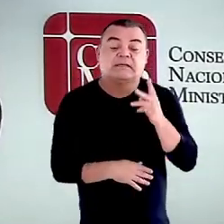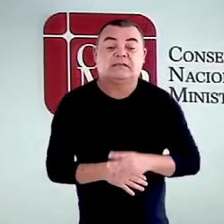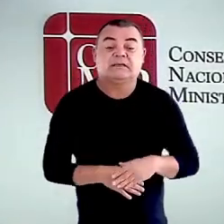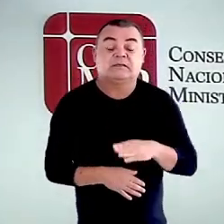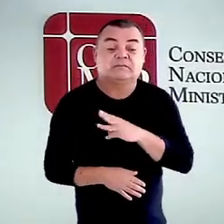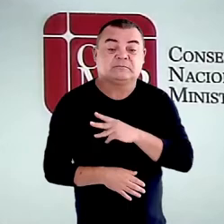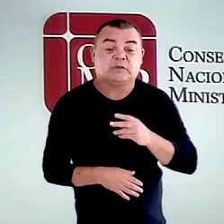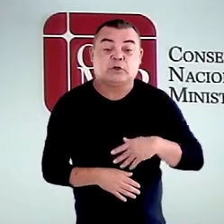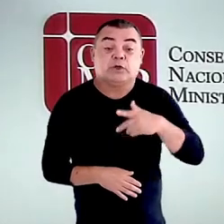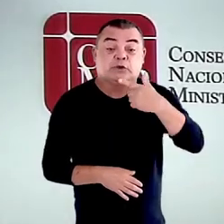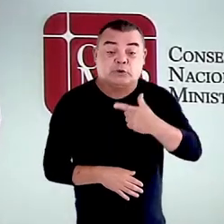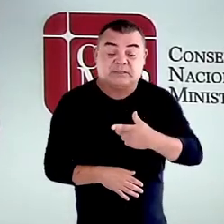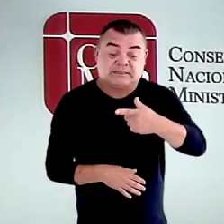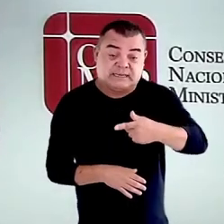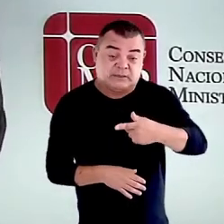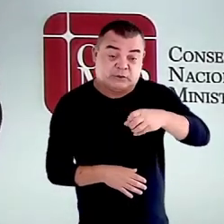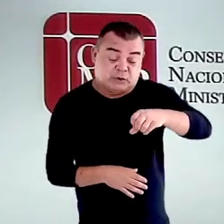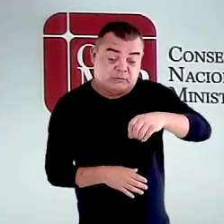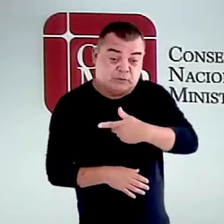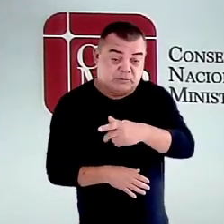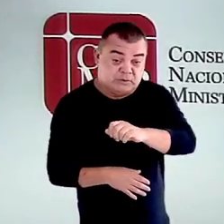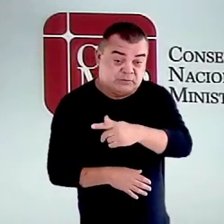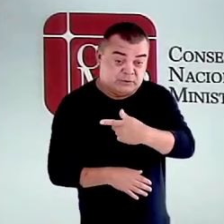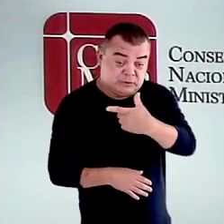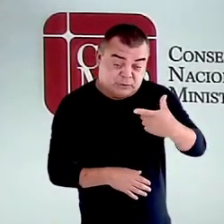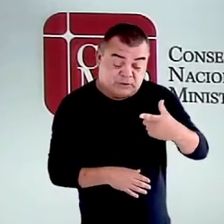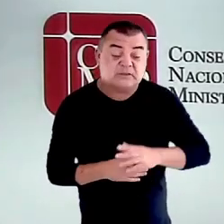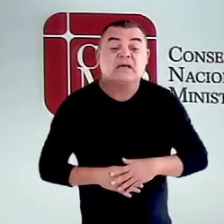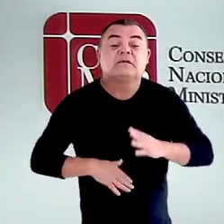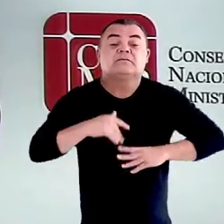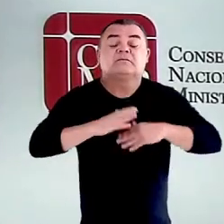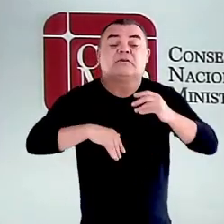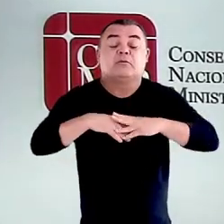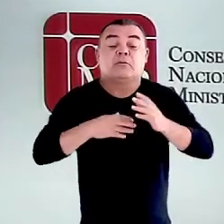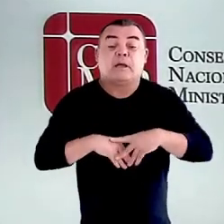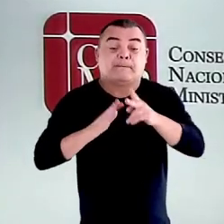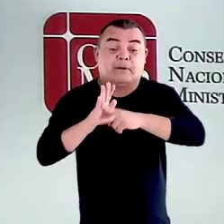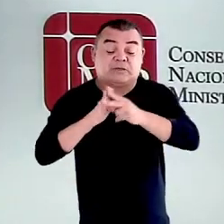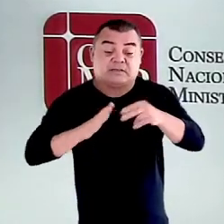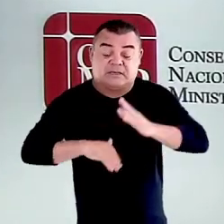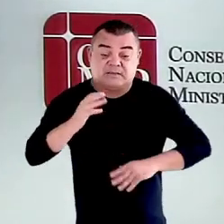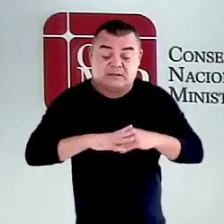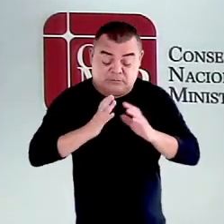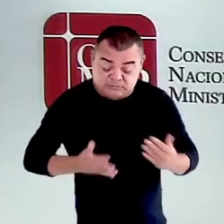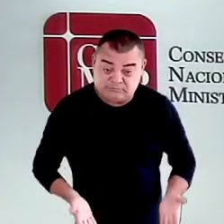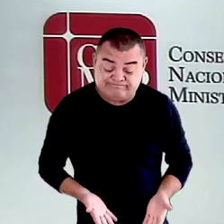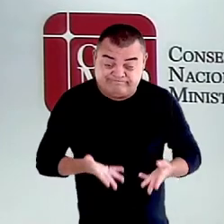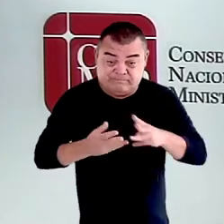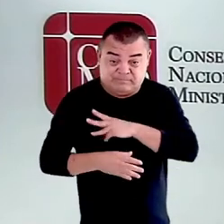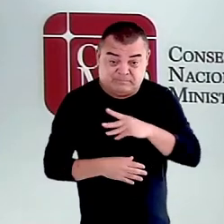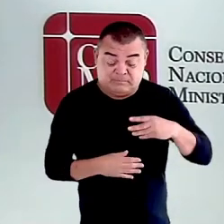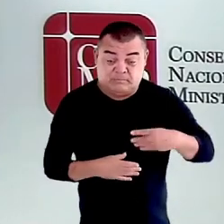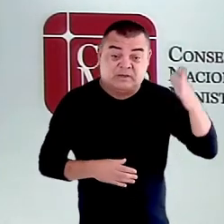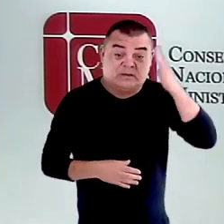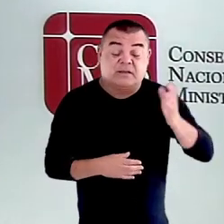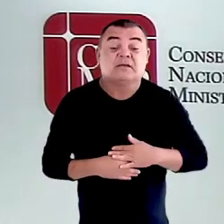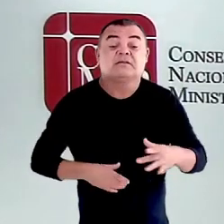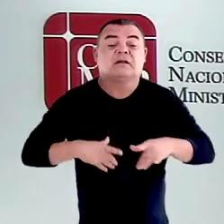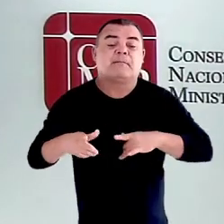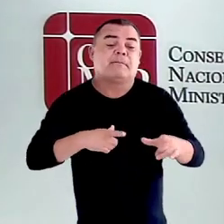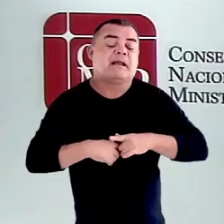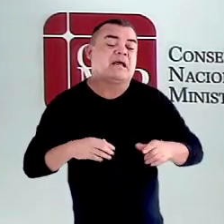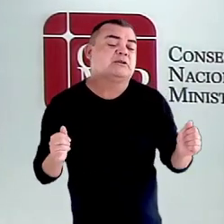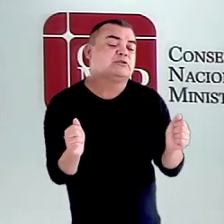279, de 2022, desenvolverão projetos e ações que estimulem o Ministério Público brasileiro a trabalhar de modo articulado